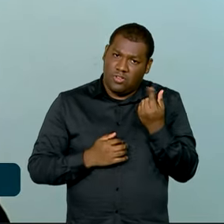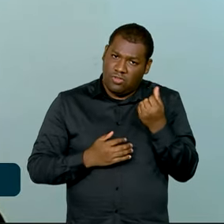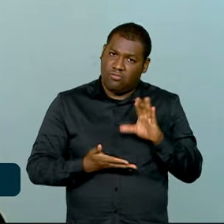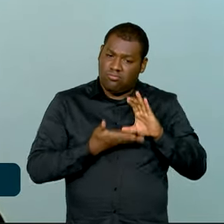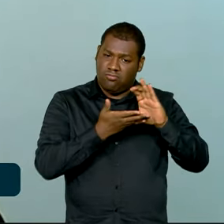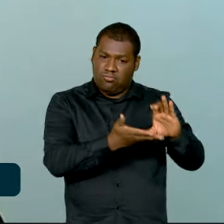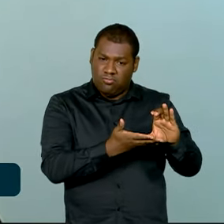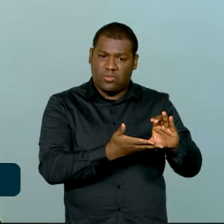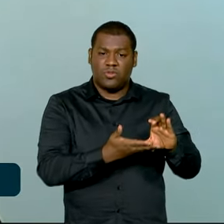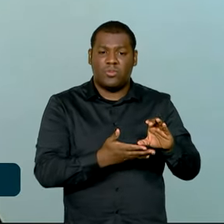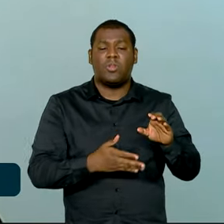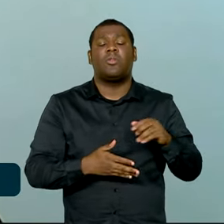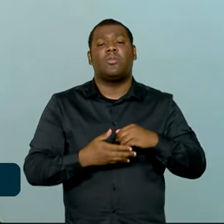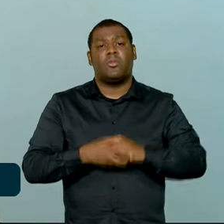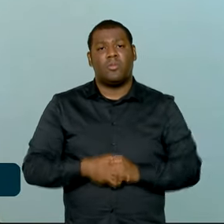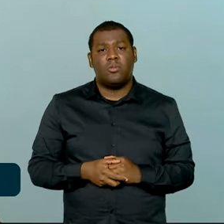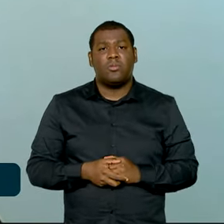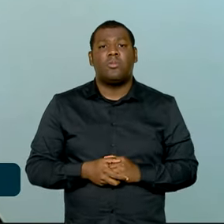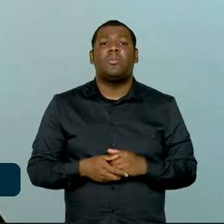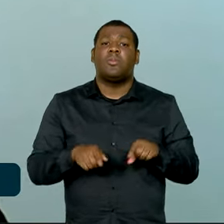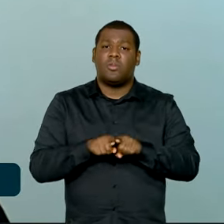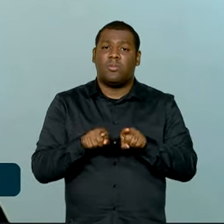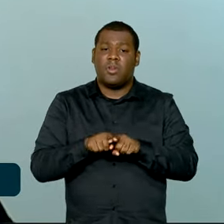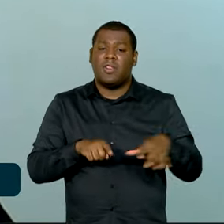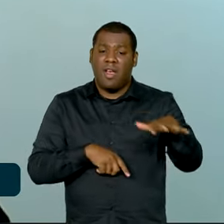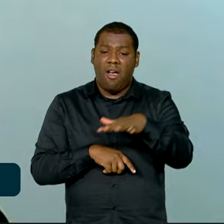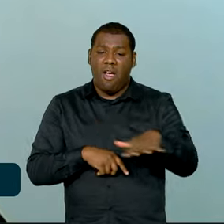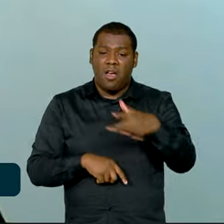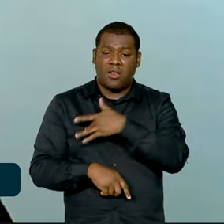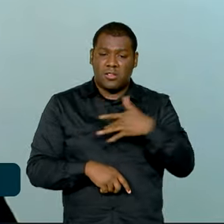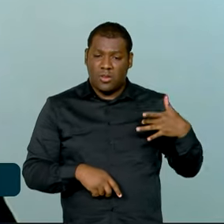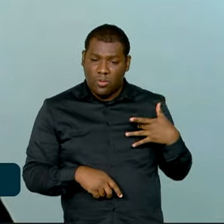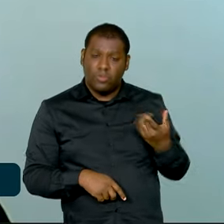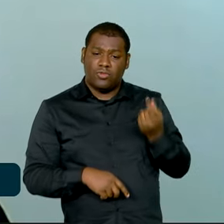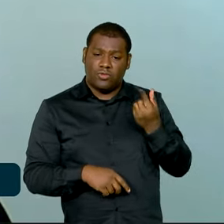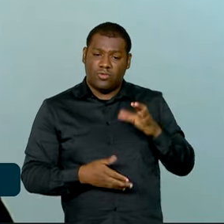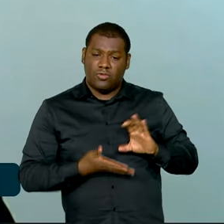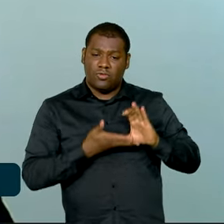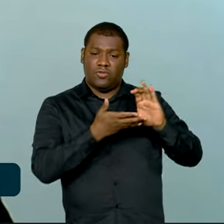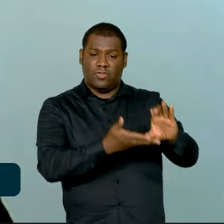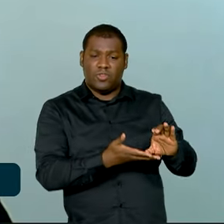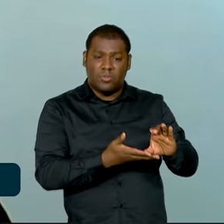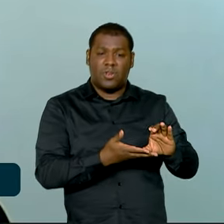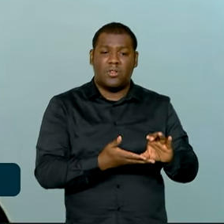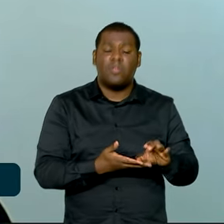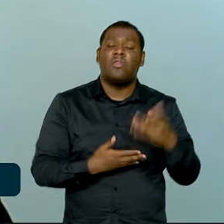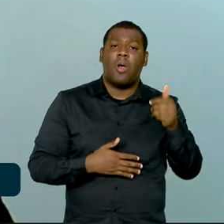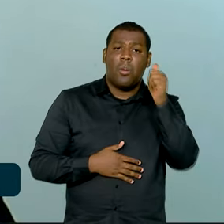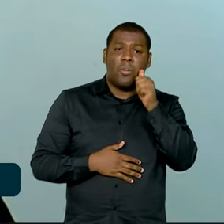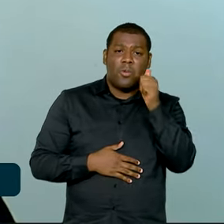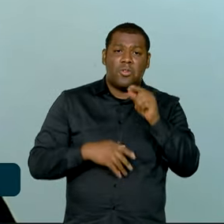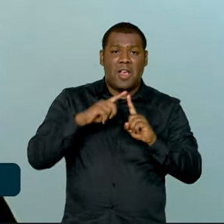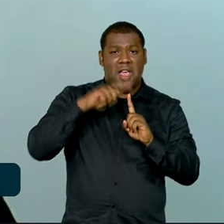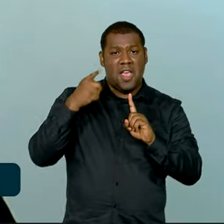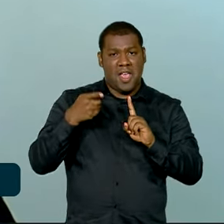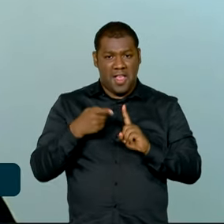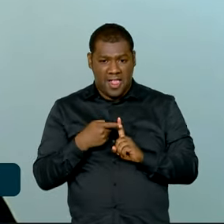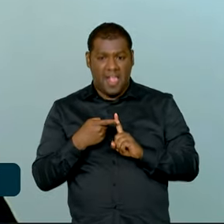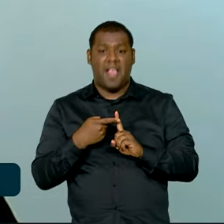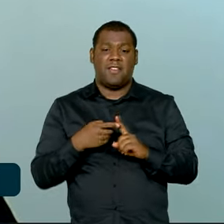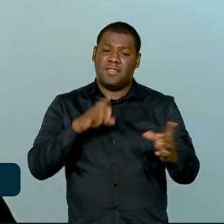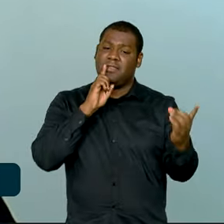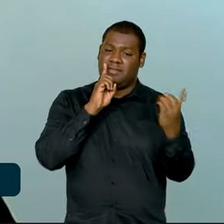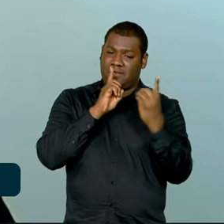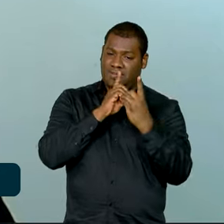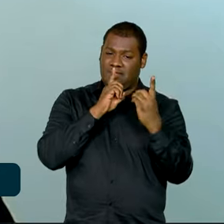existem condicionalidades no setor saúde, que visam ampliar o acesso da gestante ao pré-natal e das crianças